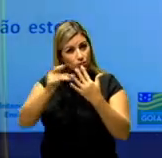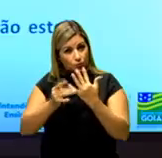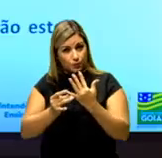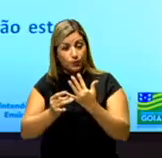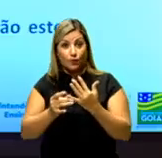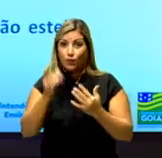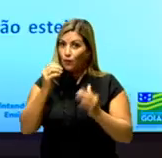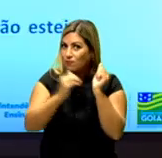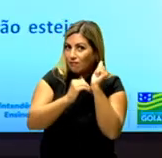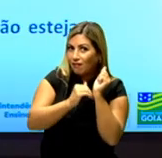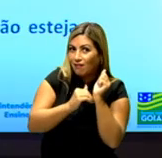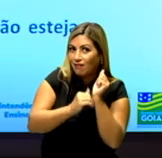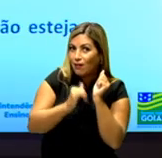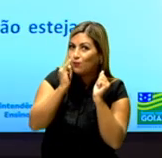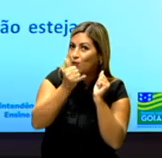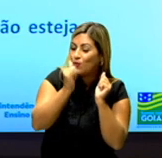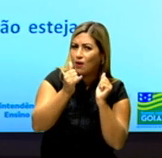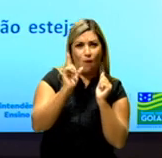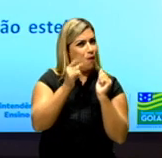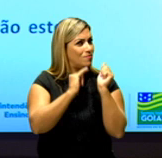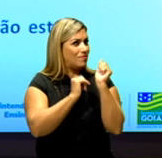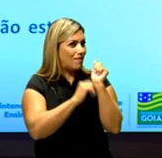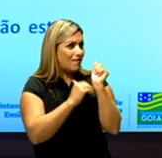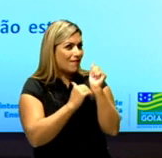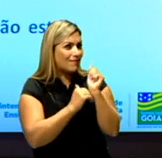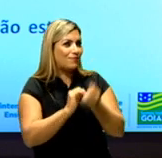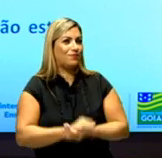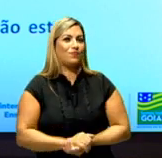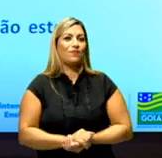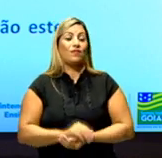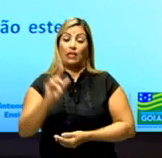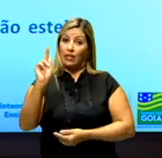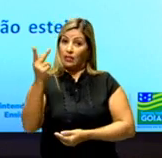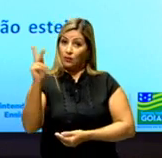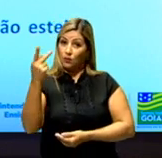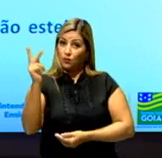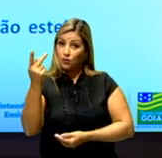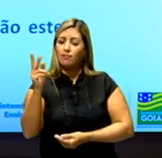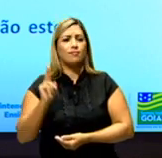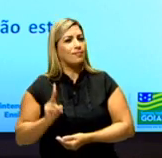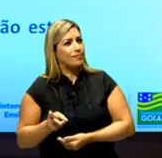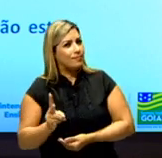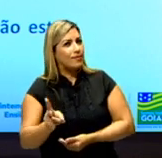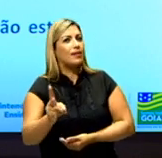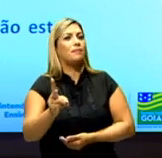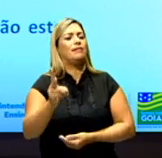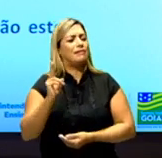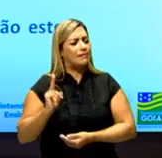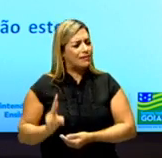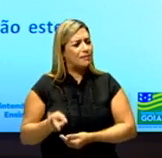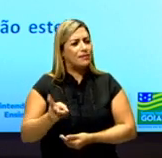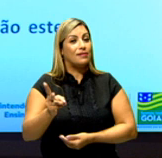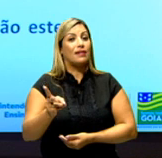Vou contar um segredo para vocês, mas é um segredo, hein? O hidrogênio, ele sempre será, sempre